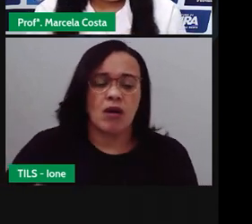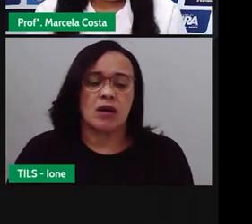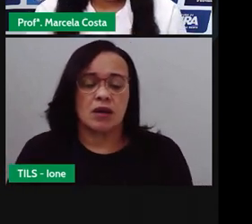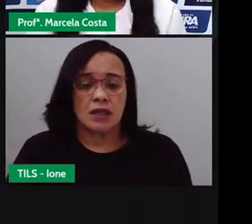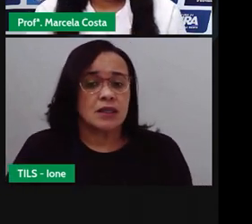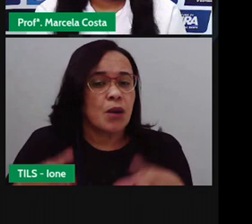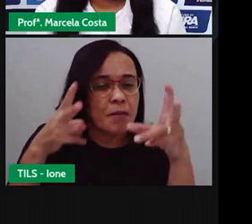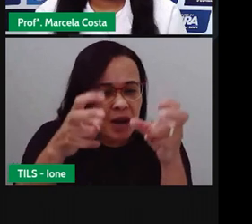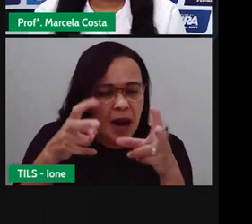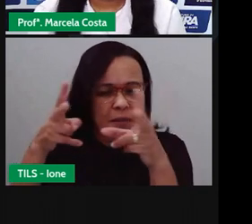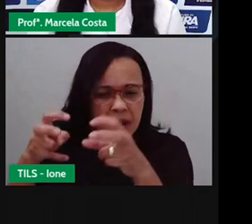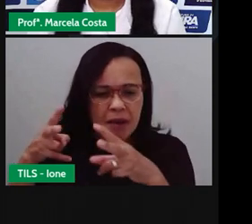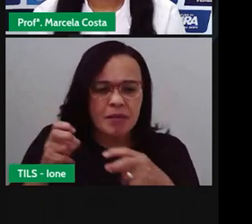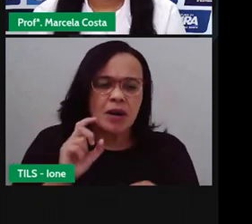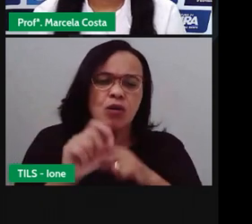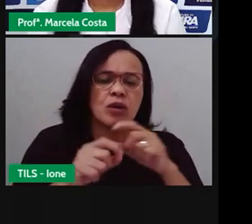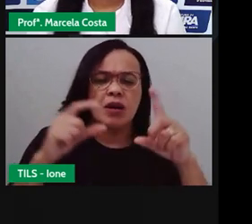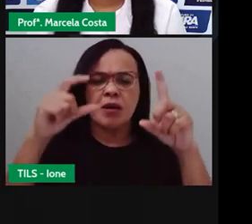parecidas?